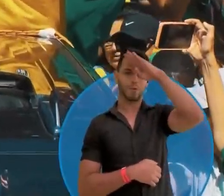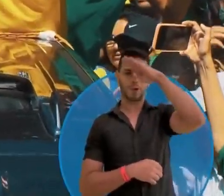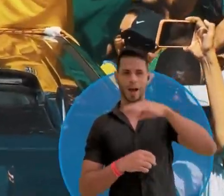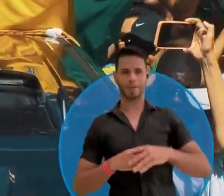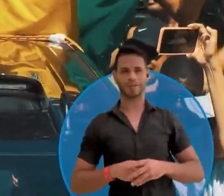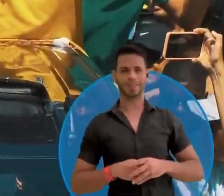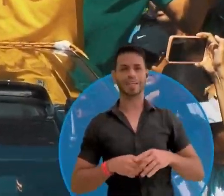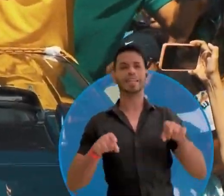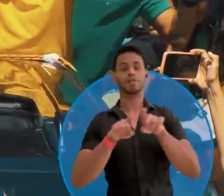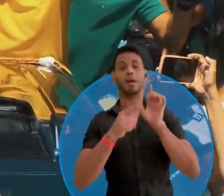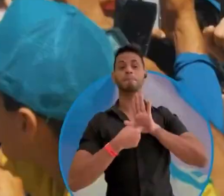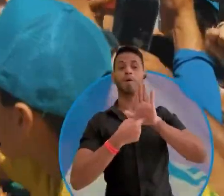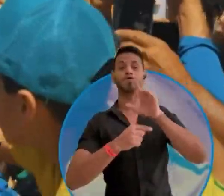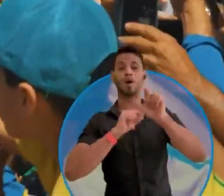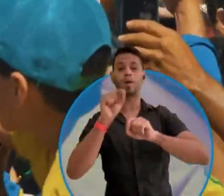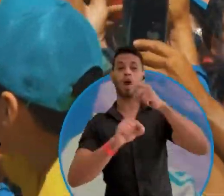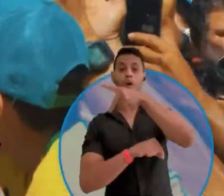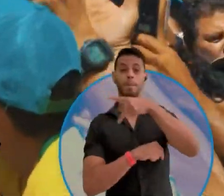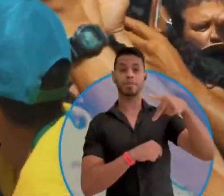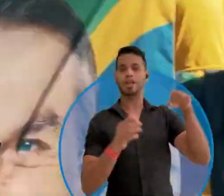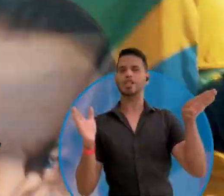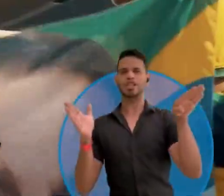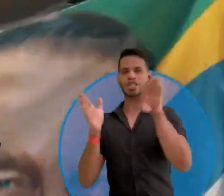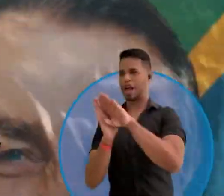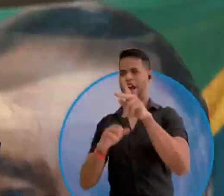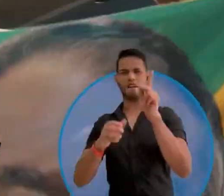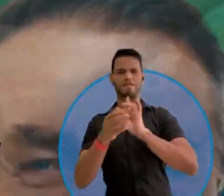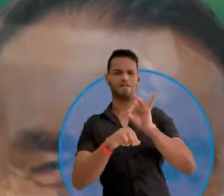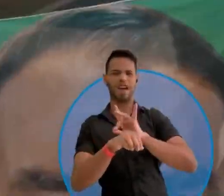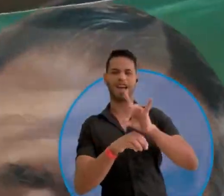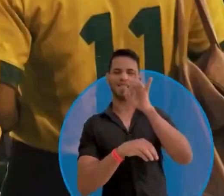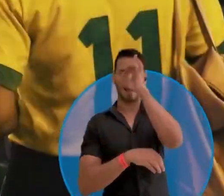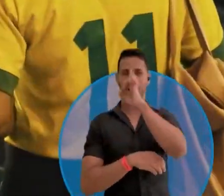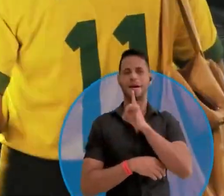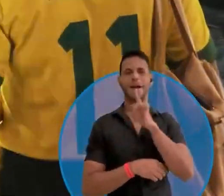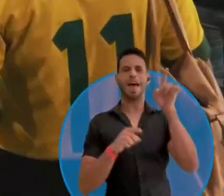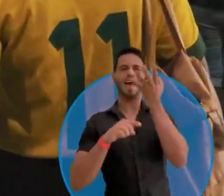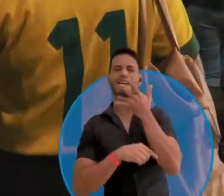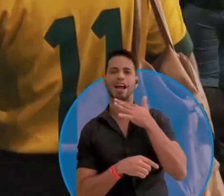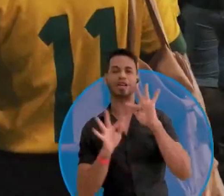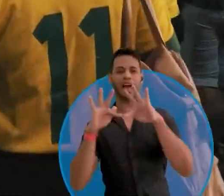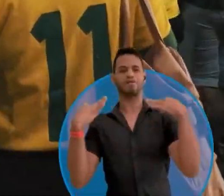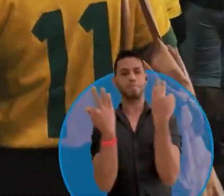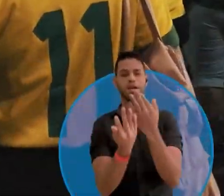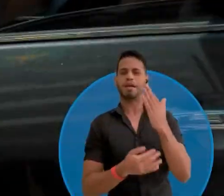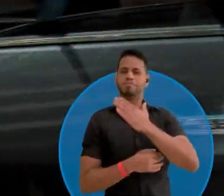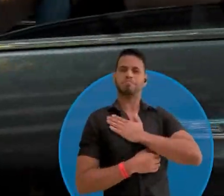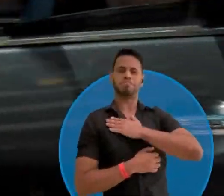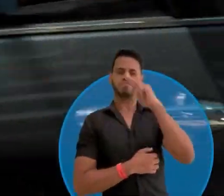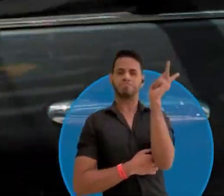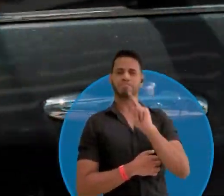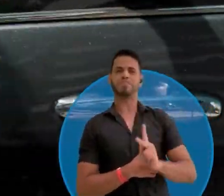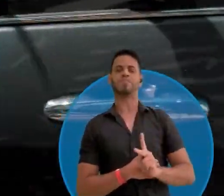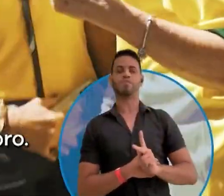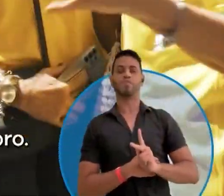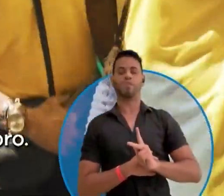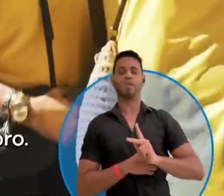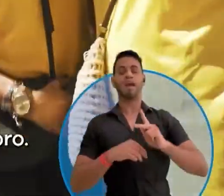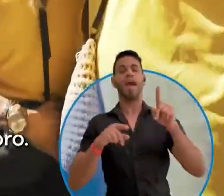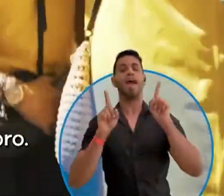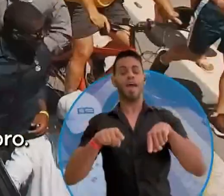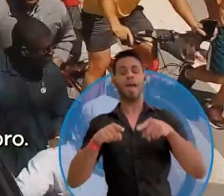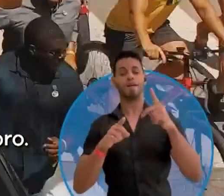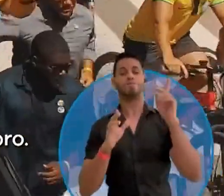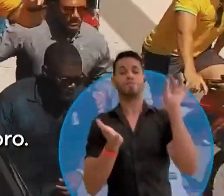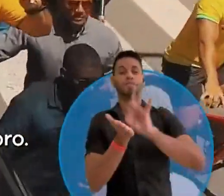nosso presidente Bolsonaro. Basta ver, onde o presidente chega é verde e amarelo, é criança, é família, é patriotismo, é